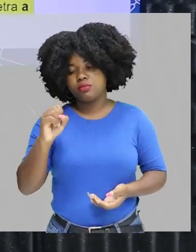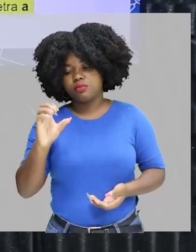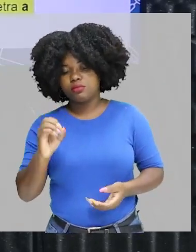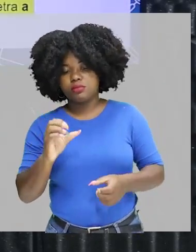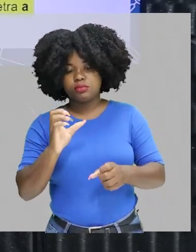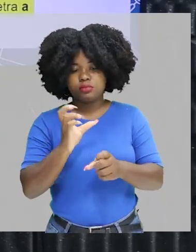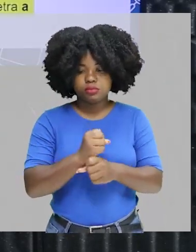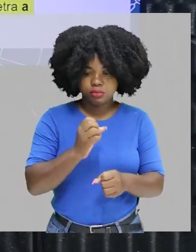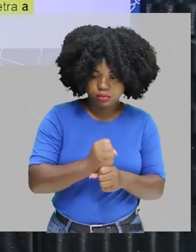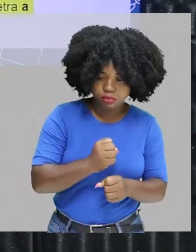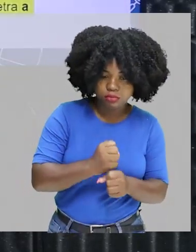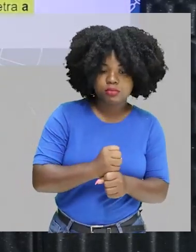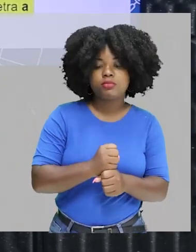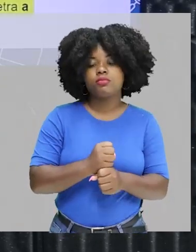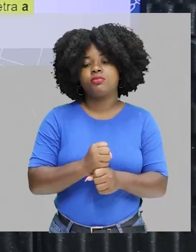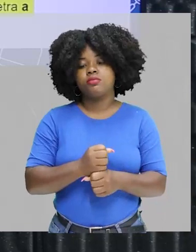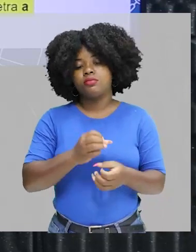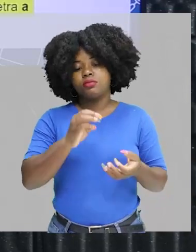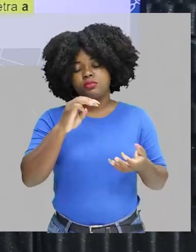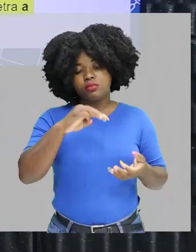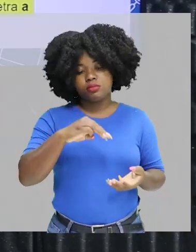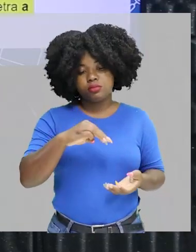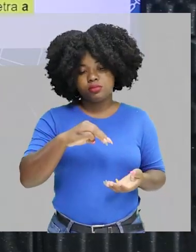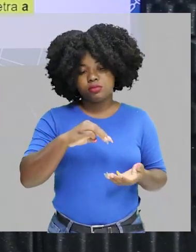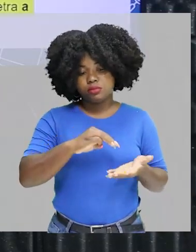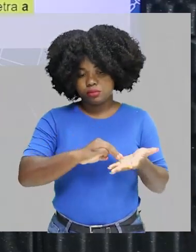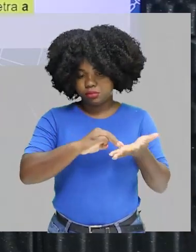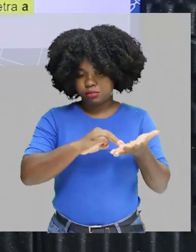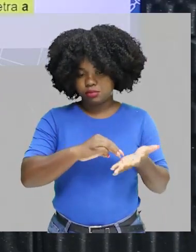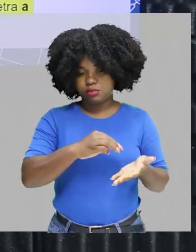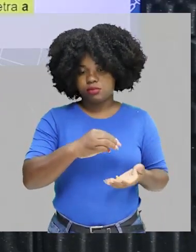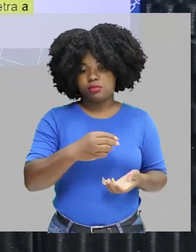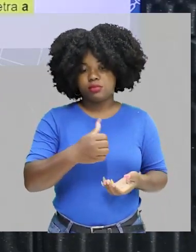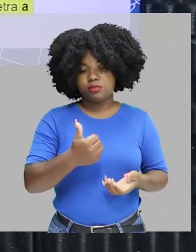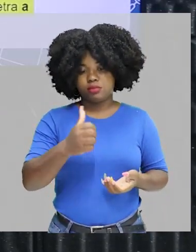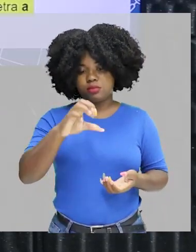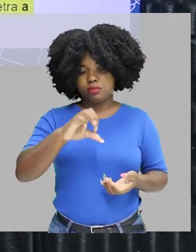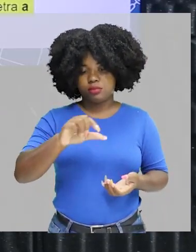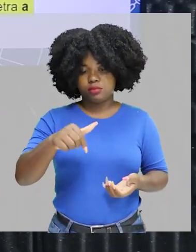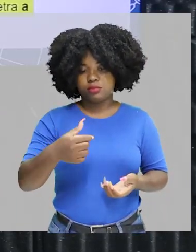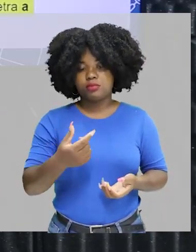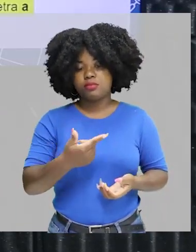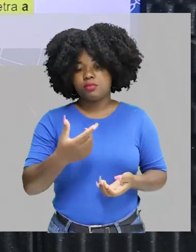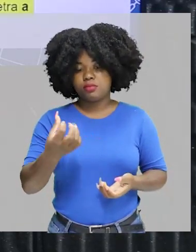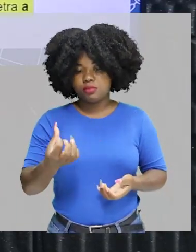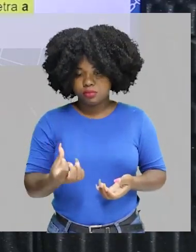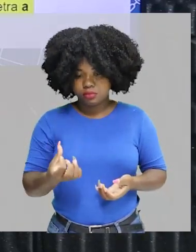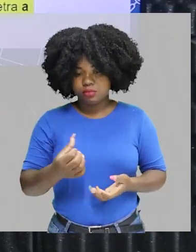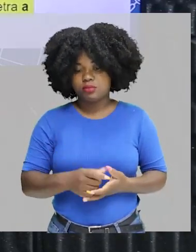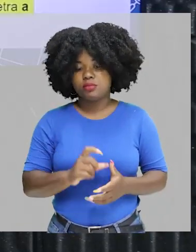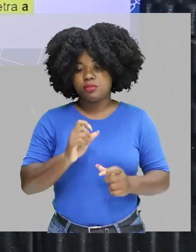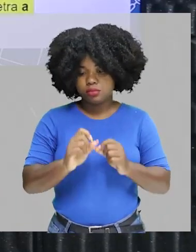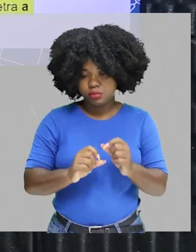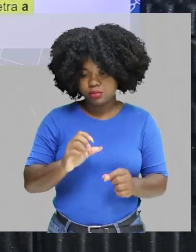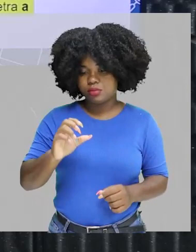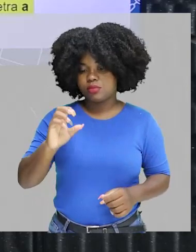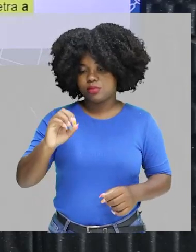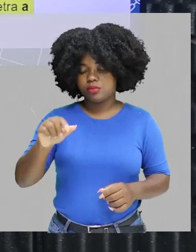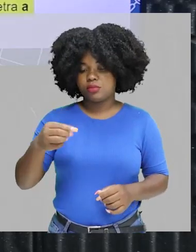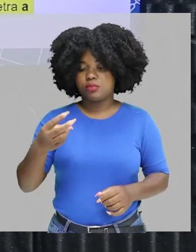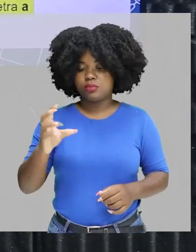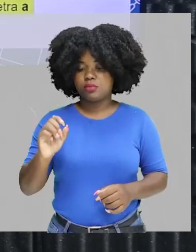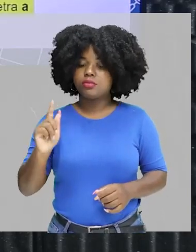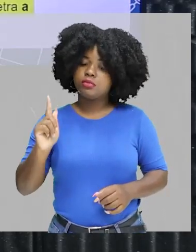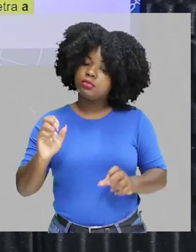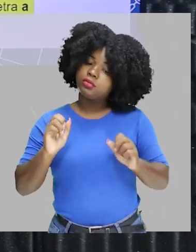anos, aquela massa de 19,26 gramas será apenas de 0,30